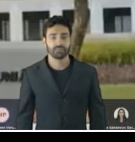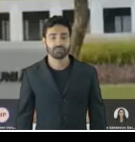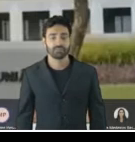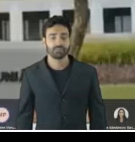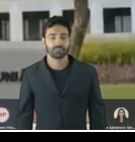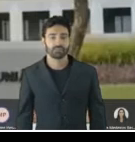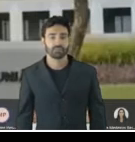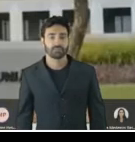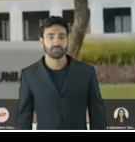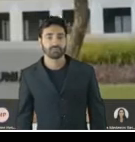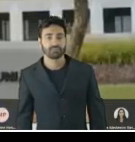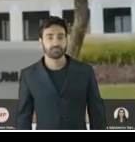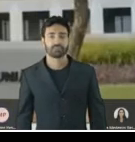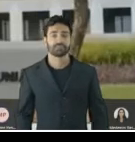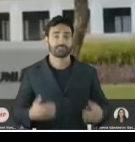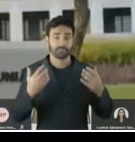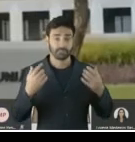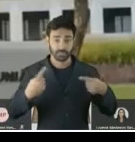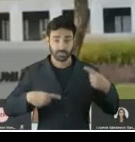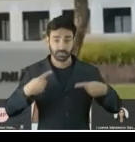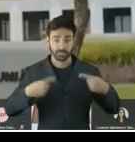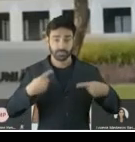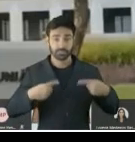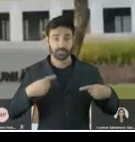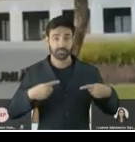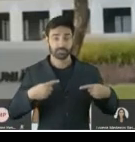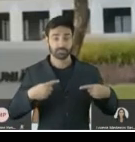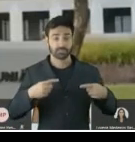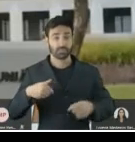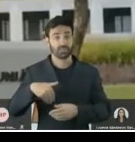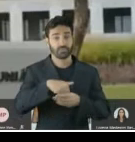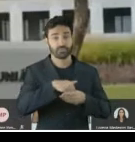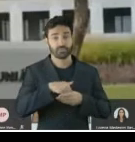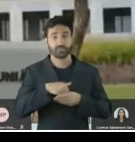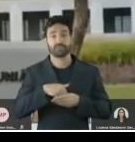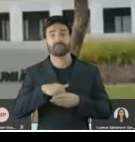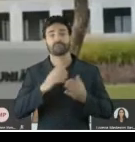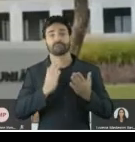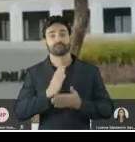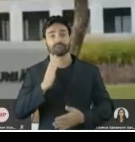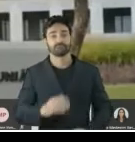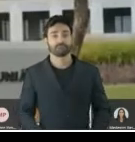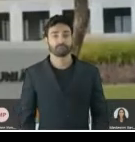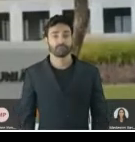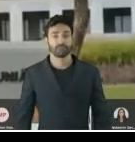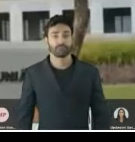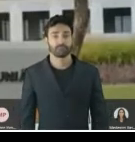A matéria está em discussão, em votação, matéria aprovada.